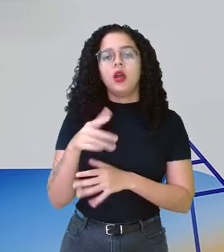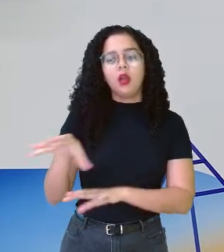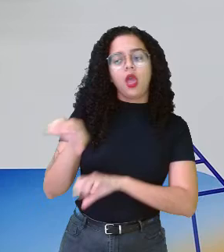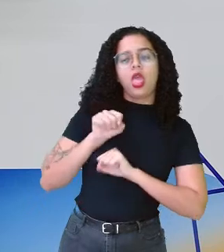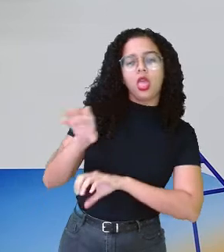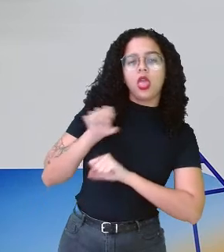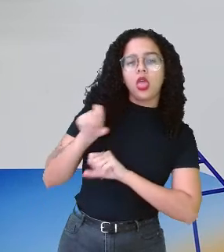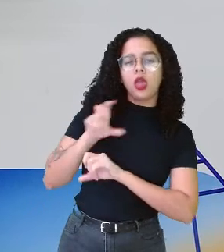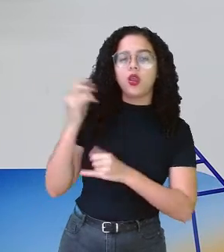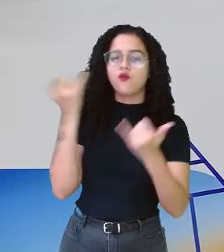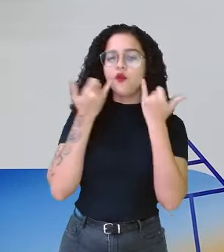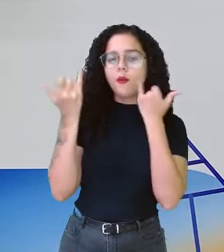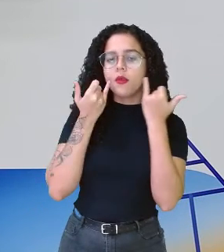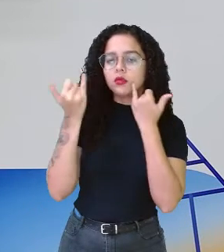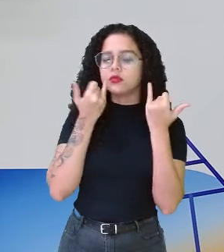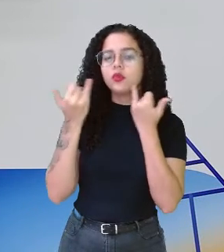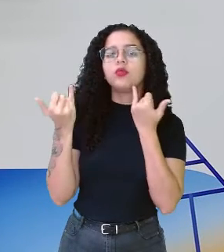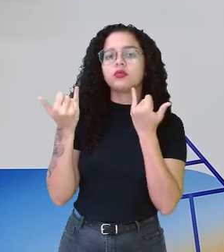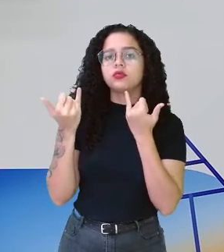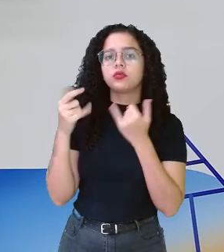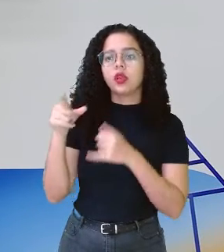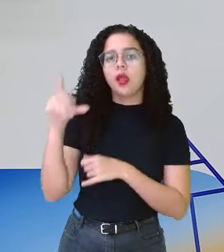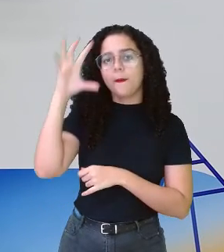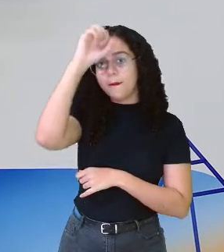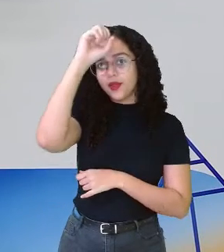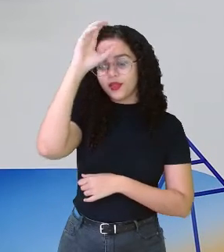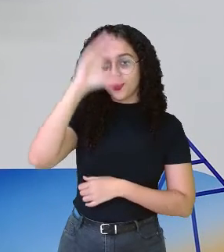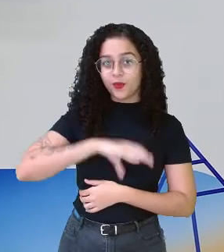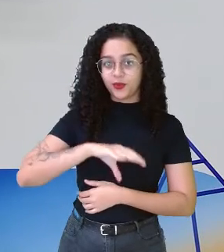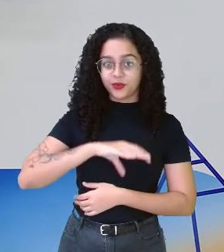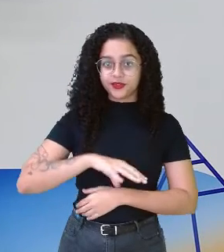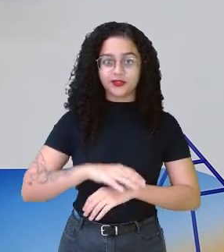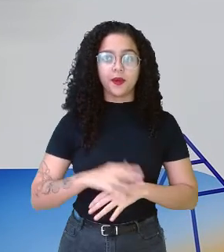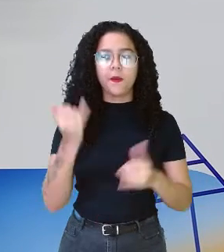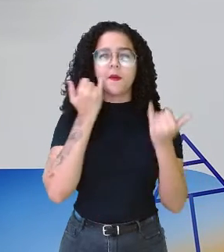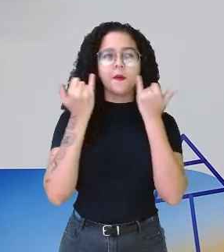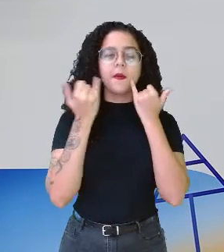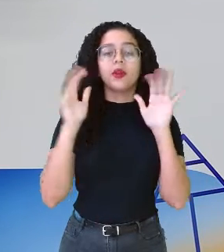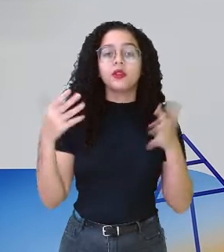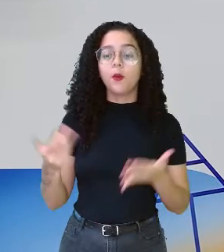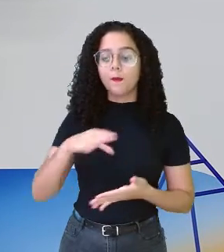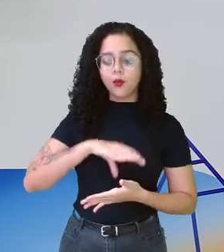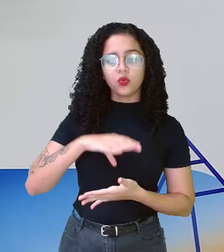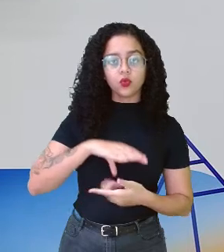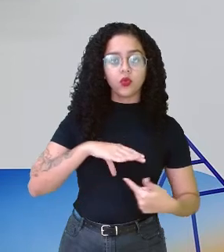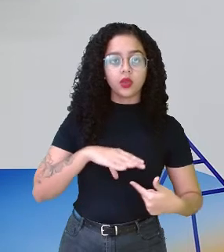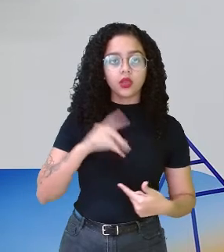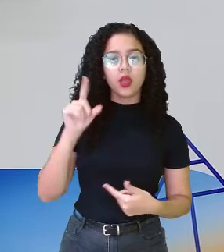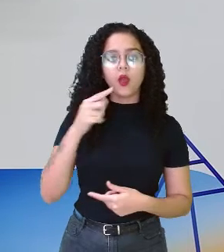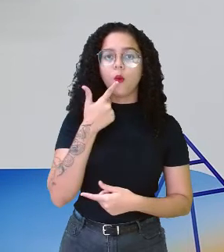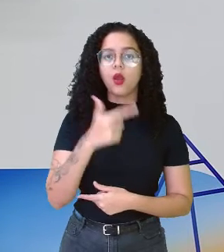necessárias para ele aprender o português. Lembre-se que o português é uma língua